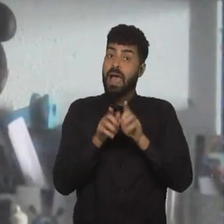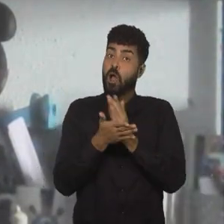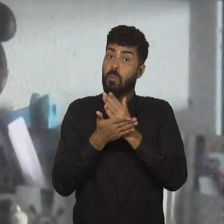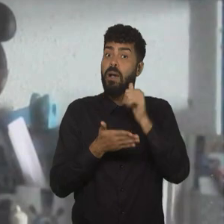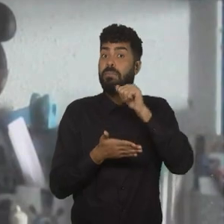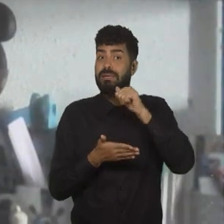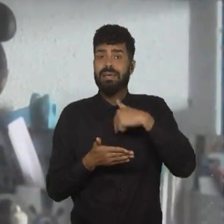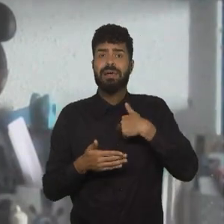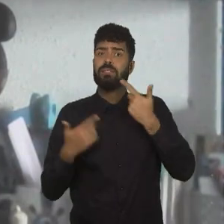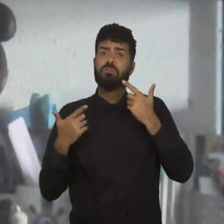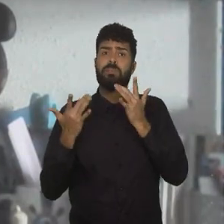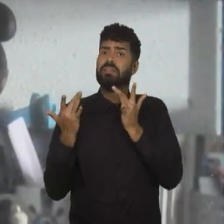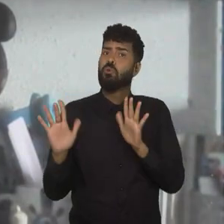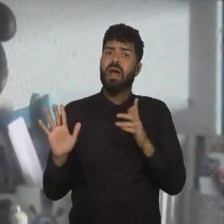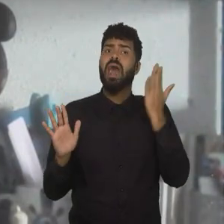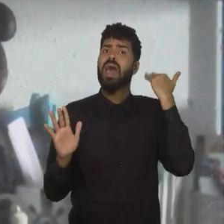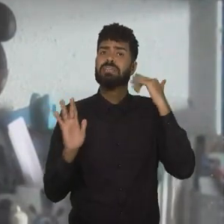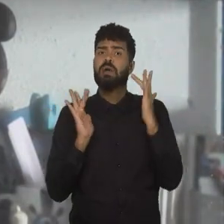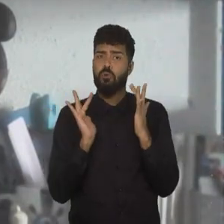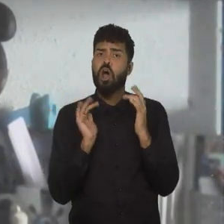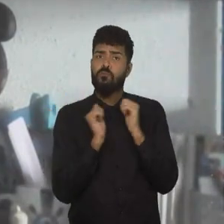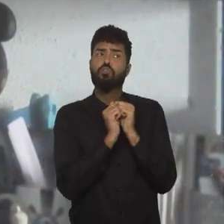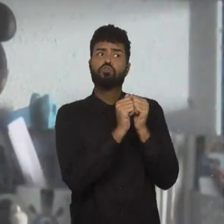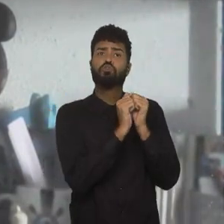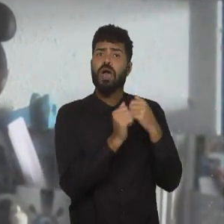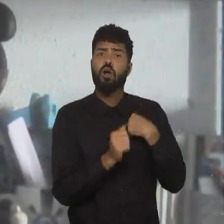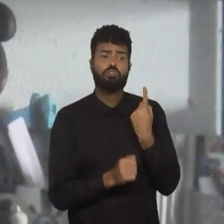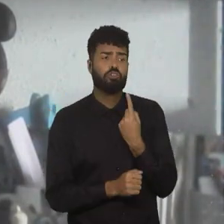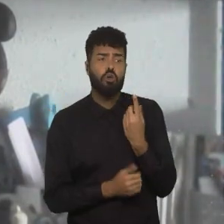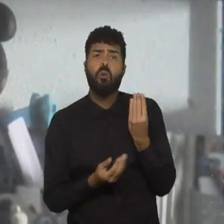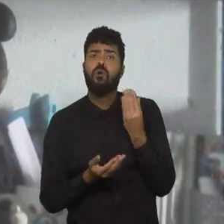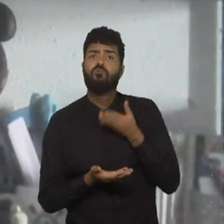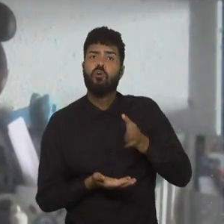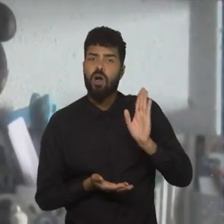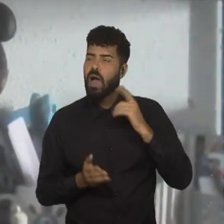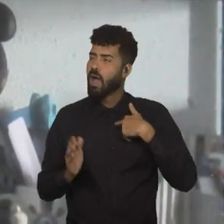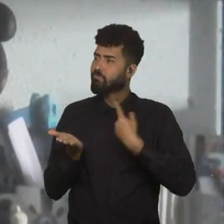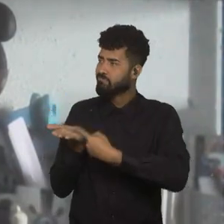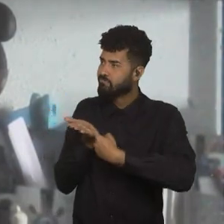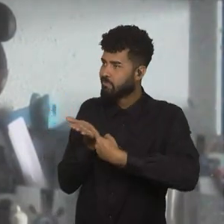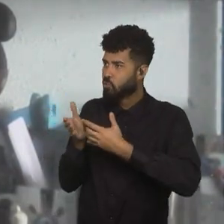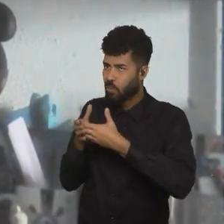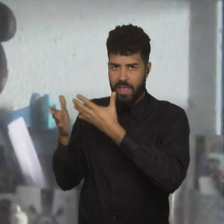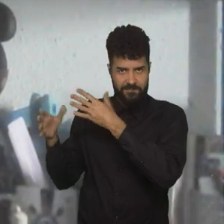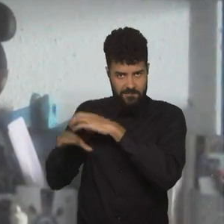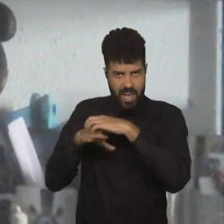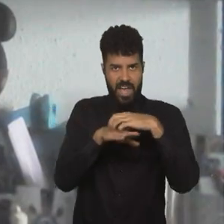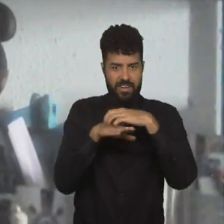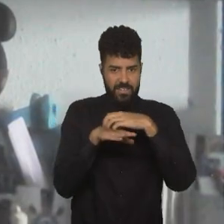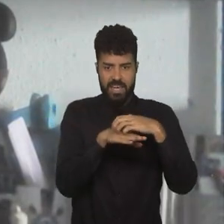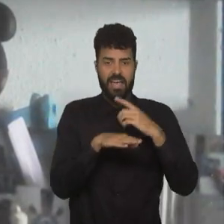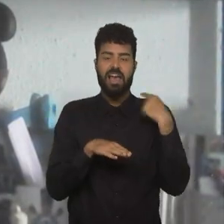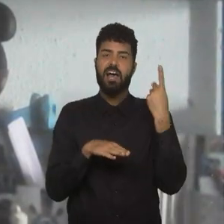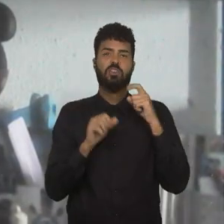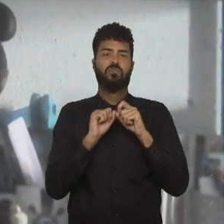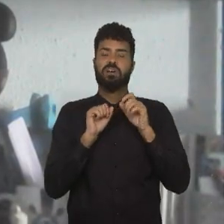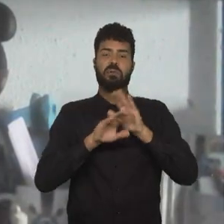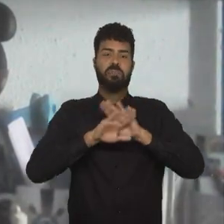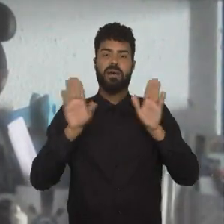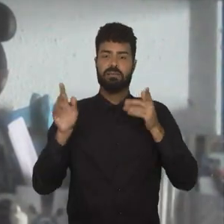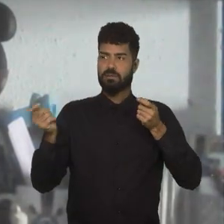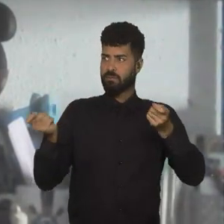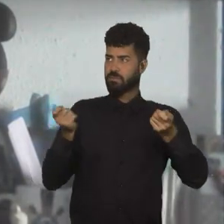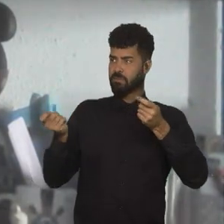ah, não tem mais namorada, eu ia com ele, agora por que eu vou? Então, gente juntou essas meninas, e agora elas vão, a gente não faz nem mais a